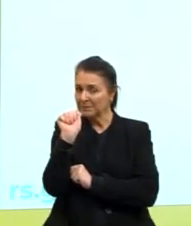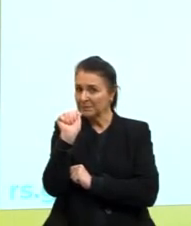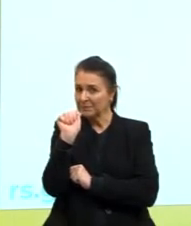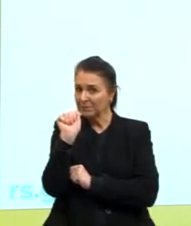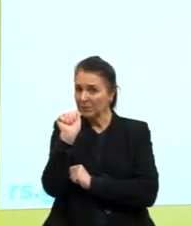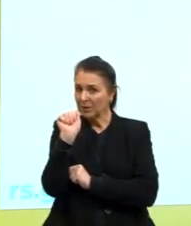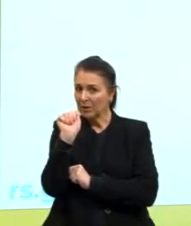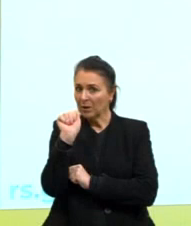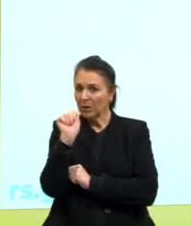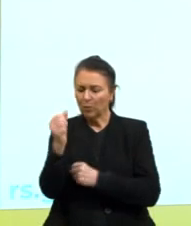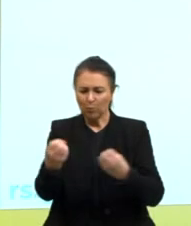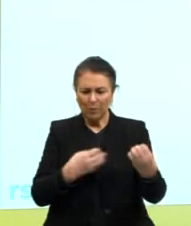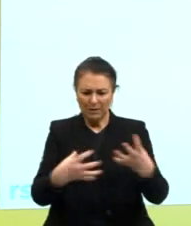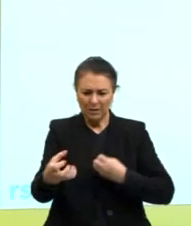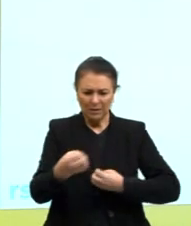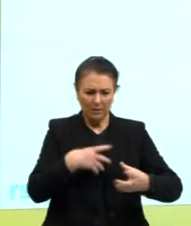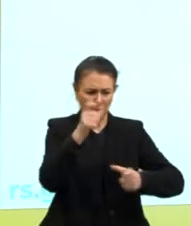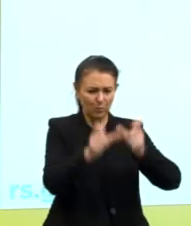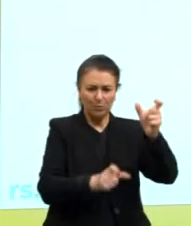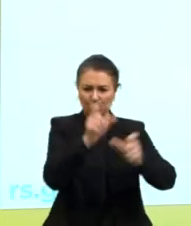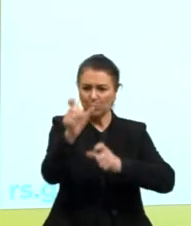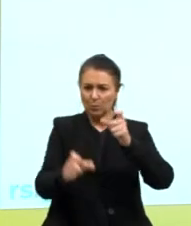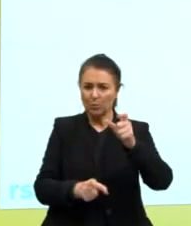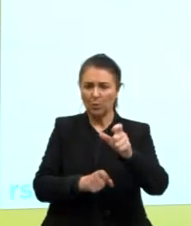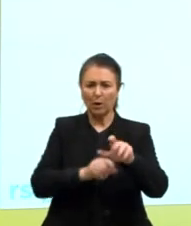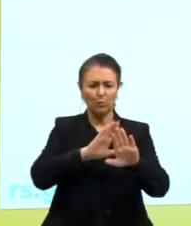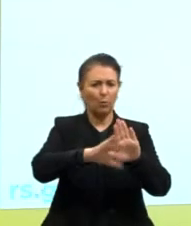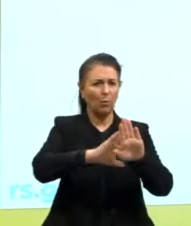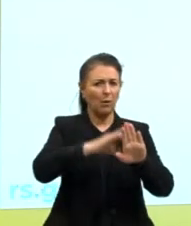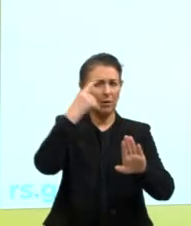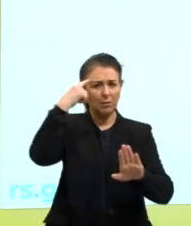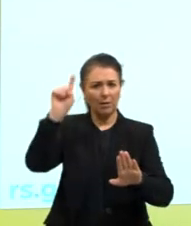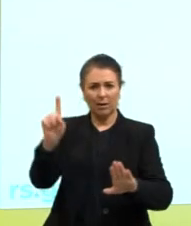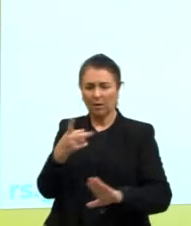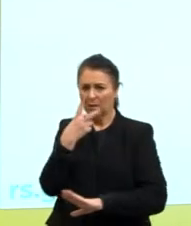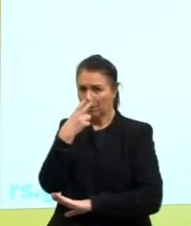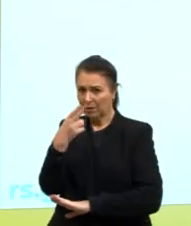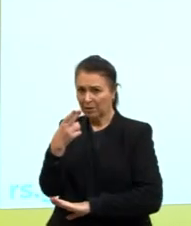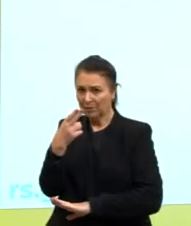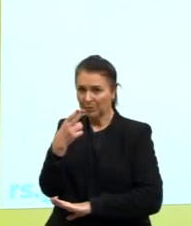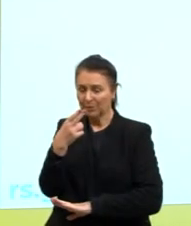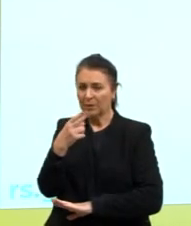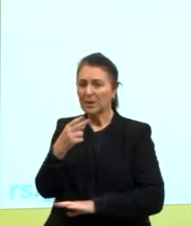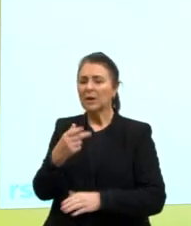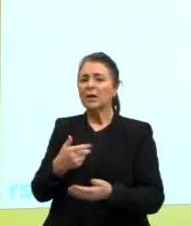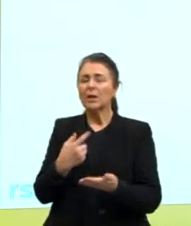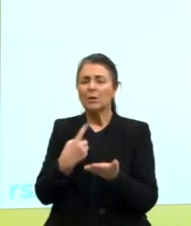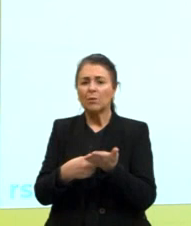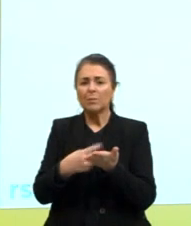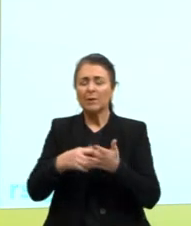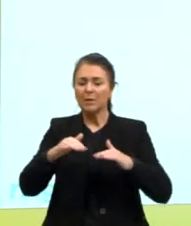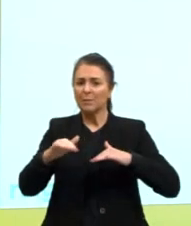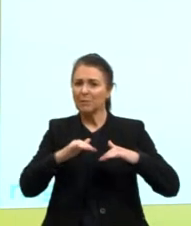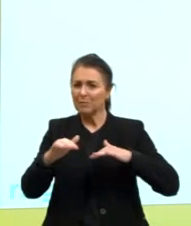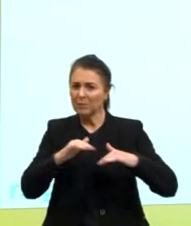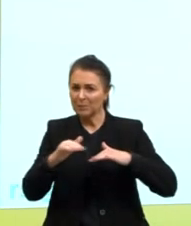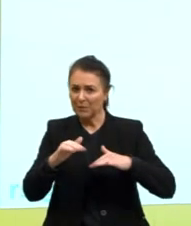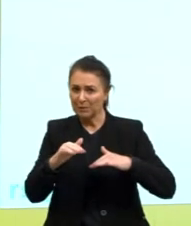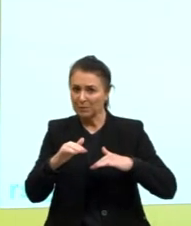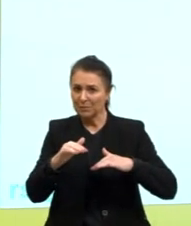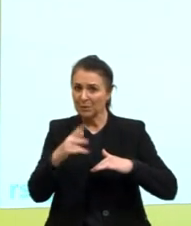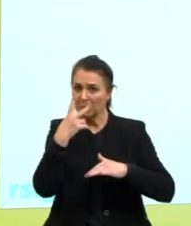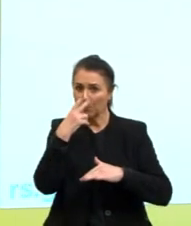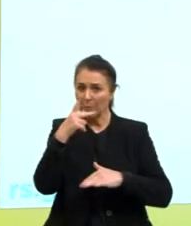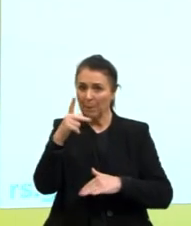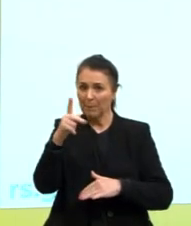concentrações de gentes com ideários comunes e generar movimentos como a primavera árabe, por exemplo.